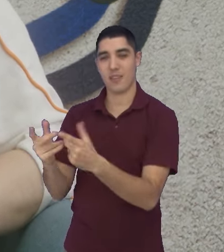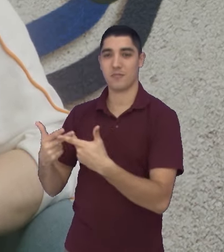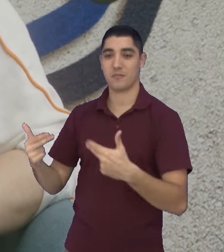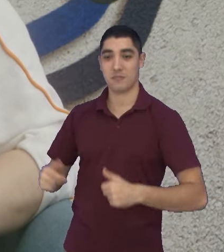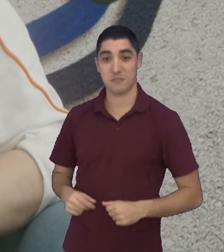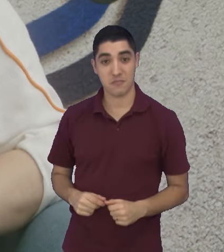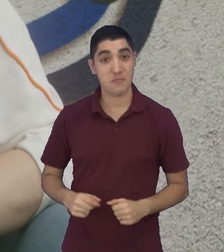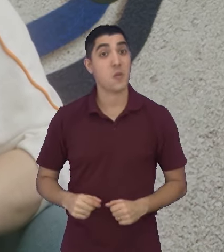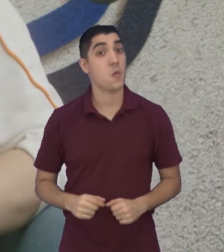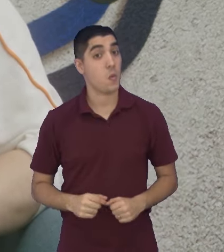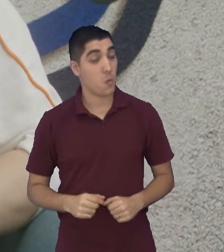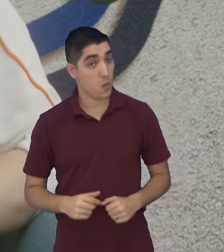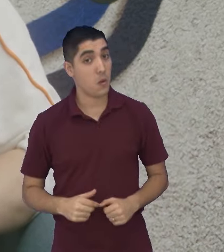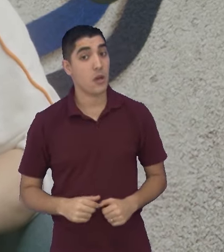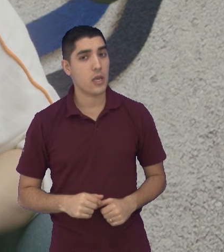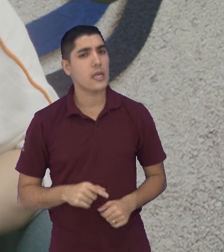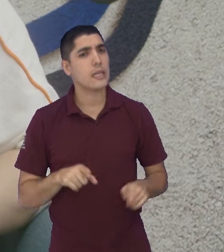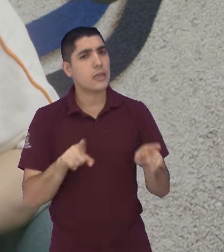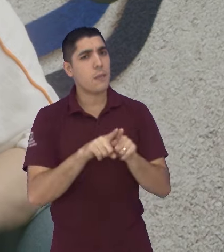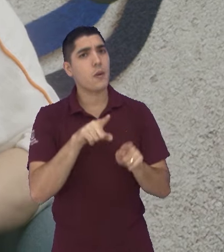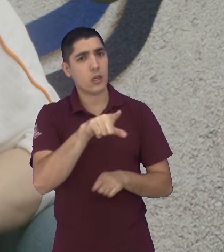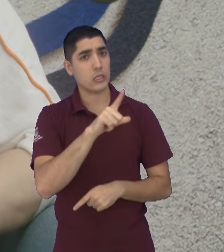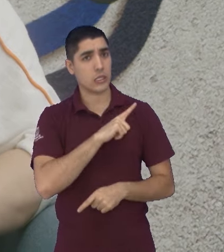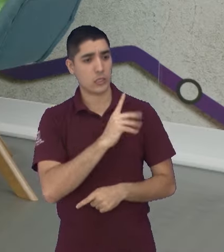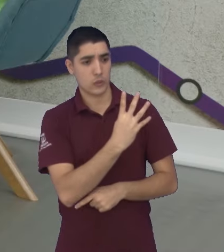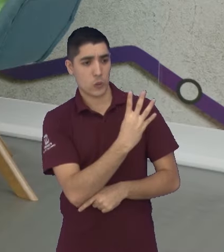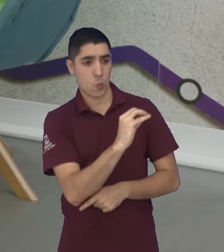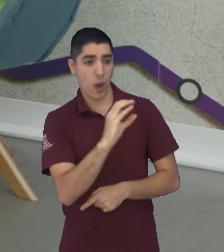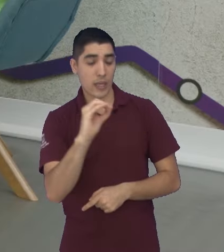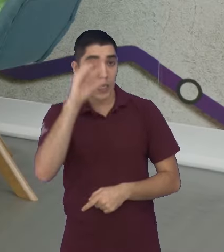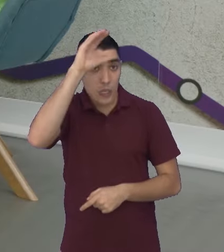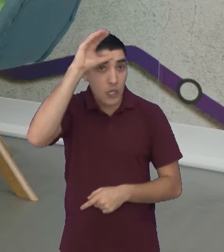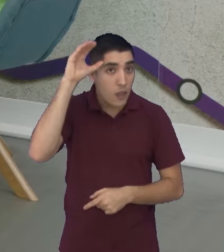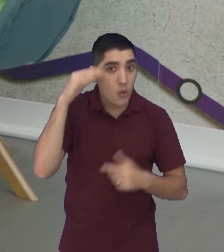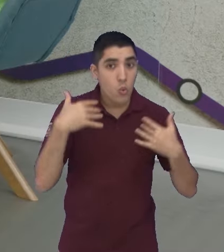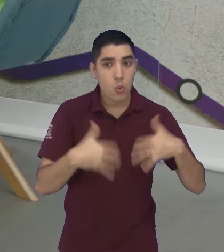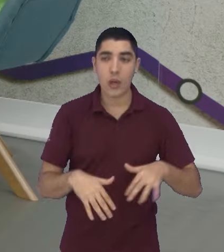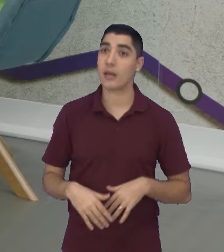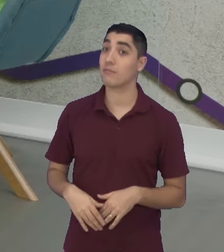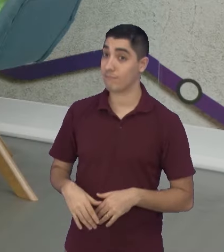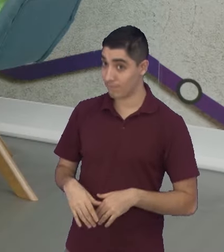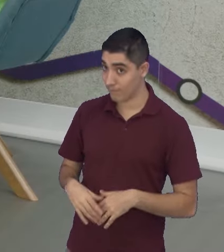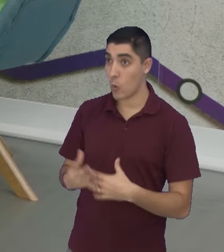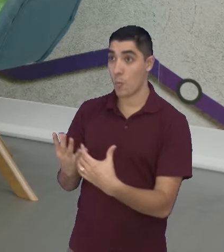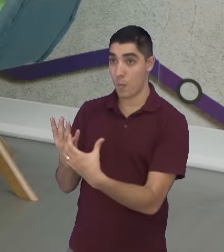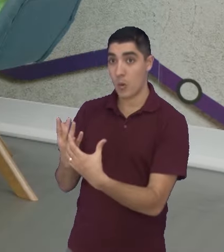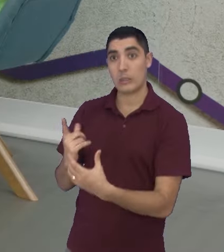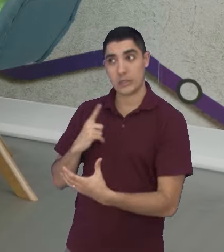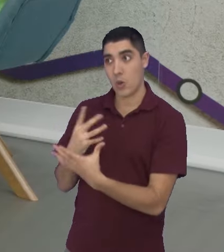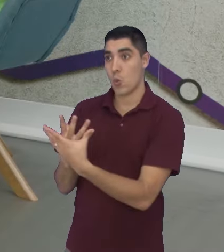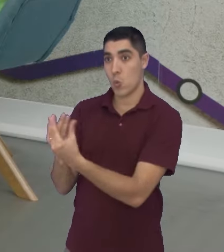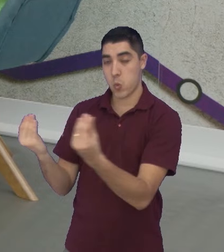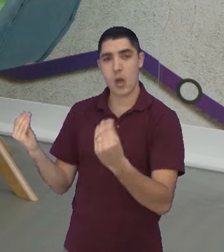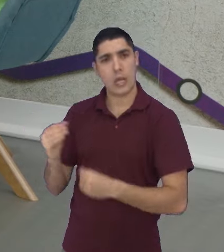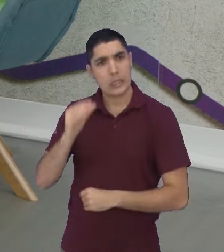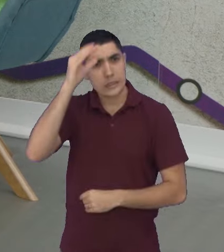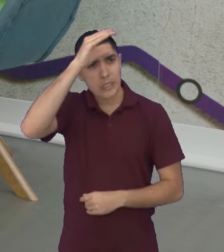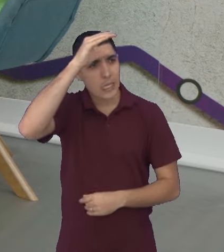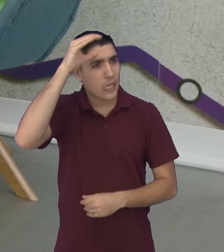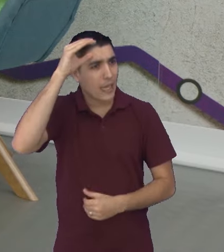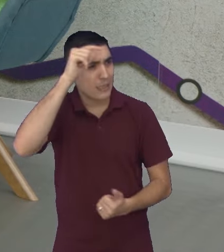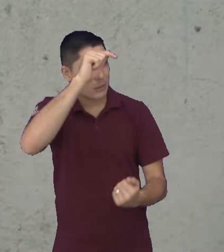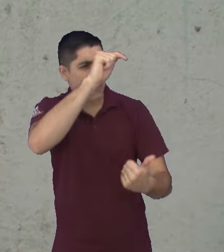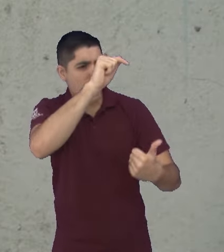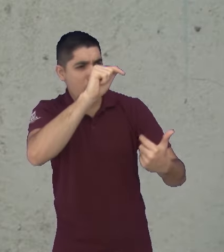Não, e outra, você... É 400 clientes, né? É muita coisa, É muita coisa. São 400... Não, 400 clientes você tem hoje e